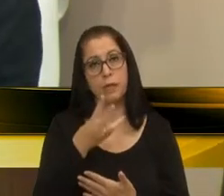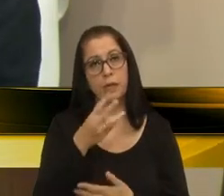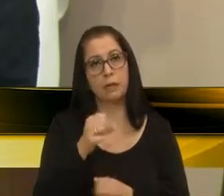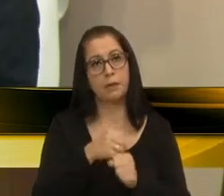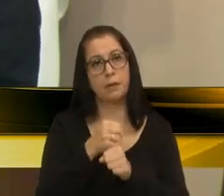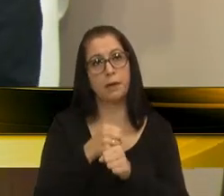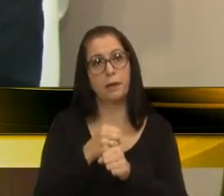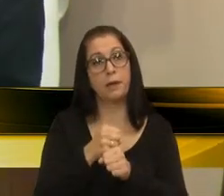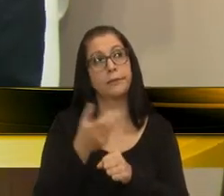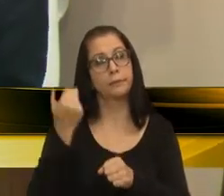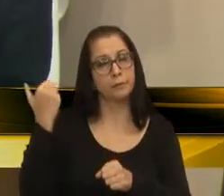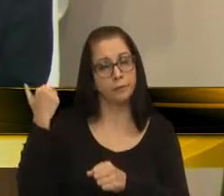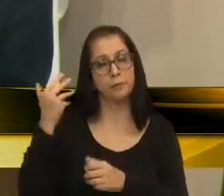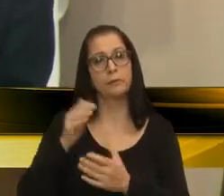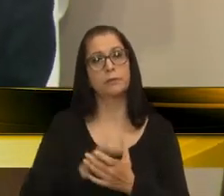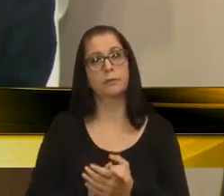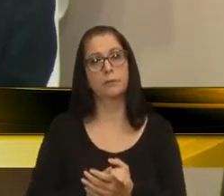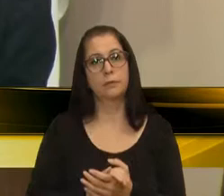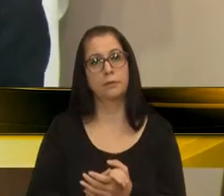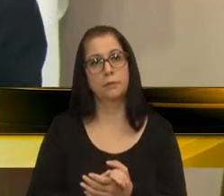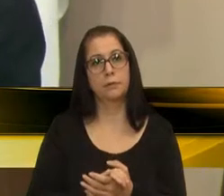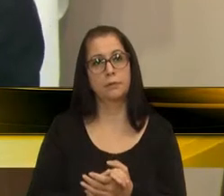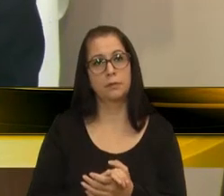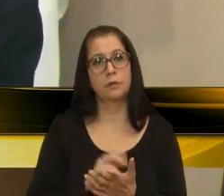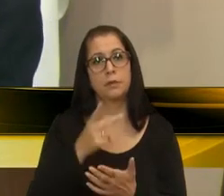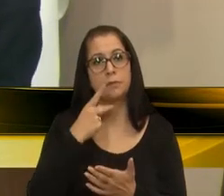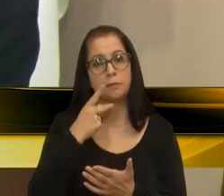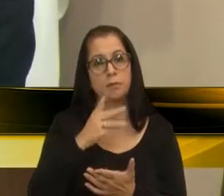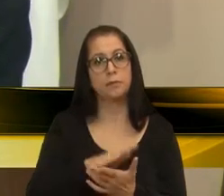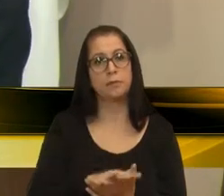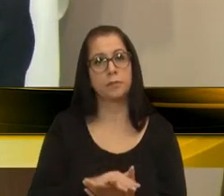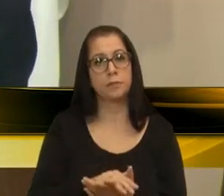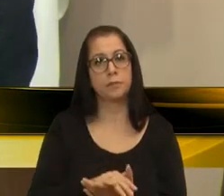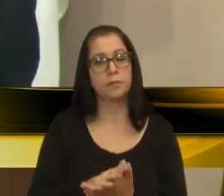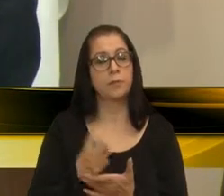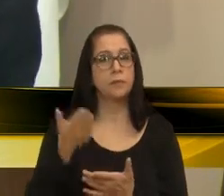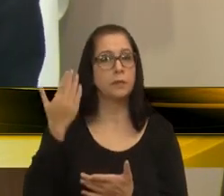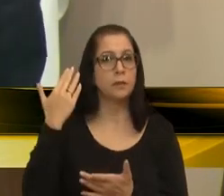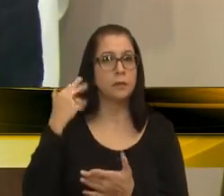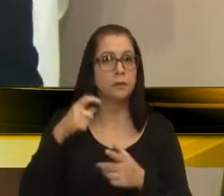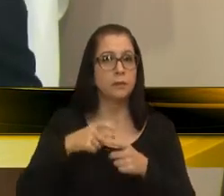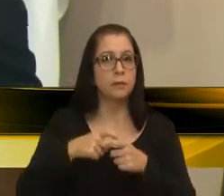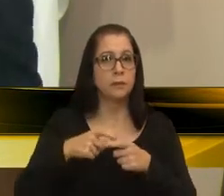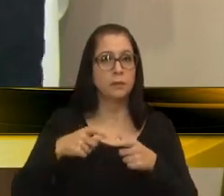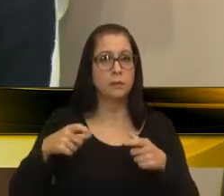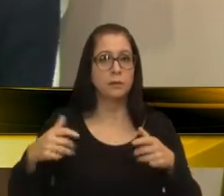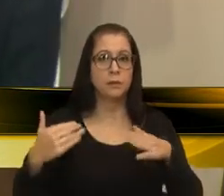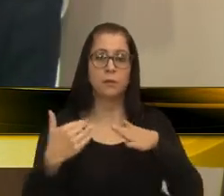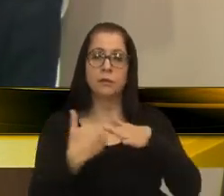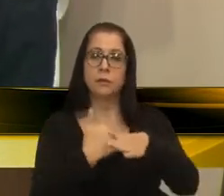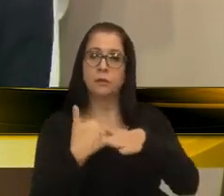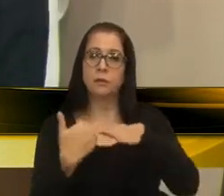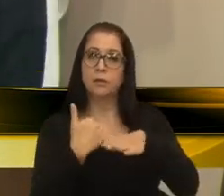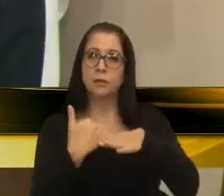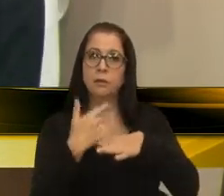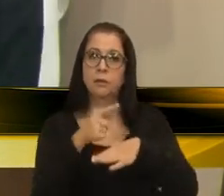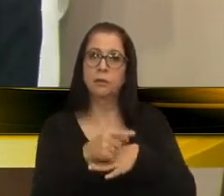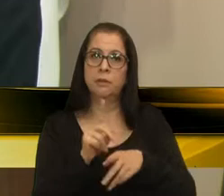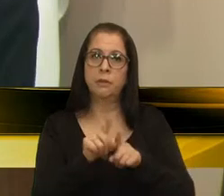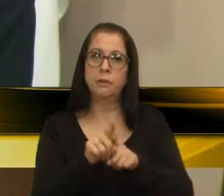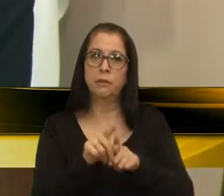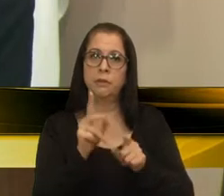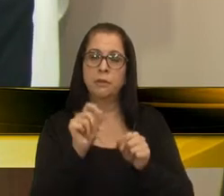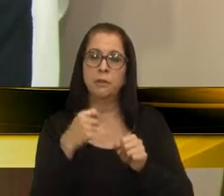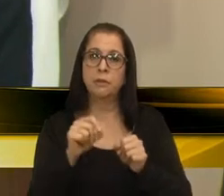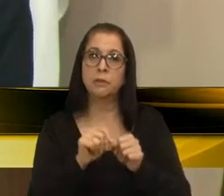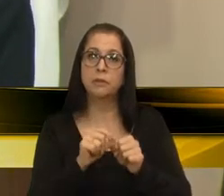atrás, e ele, ele mesmo próprio comentou, desde a época que vem crescendo o fluxo de veículos, e é necessário, sim, que se